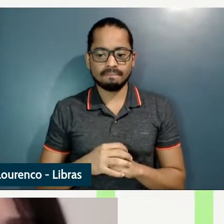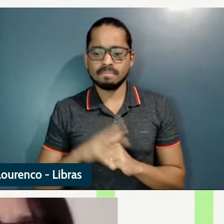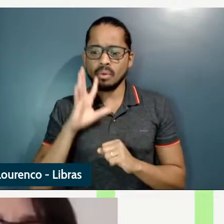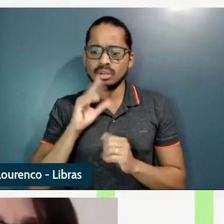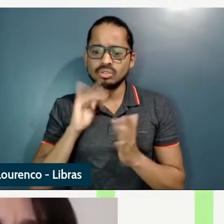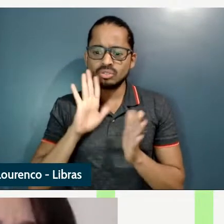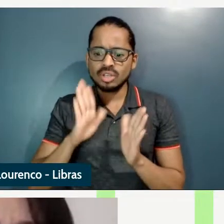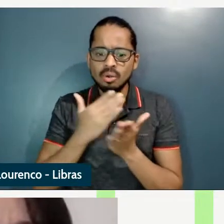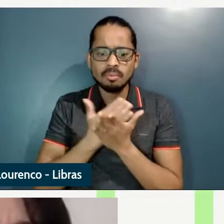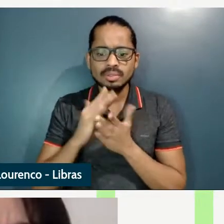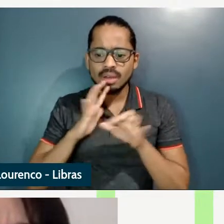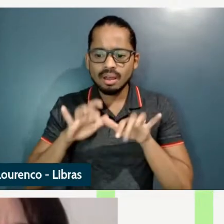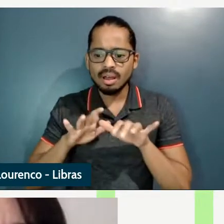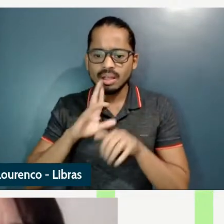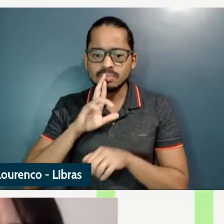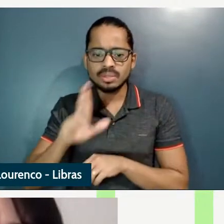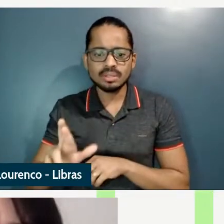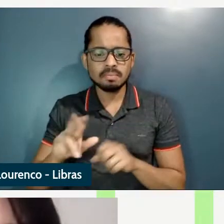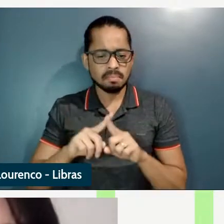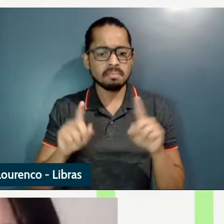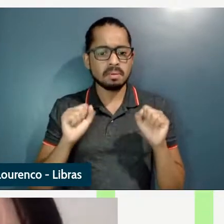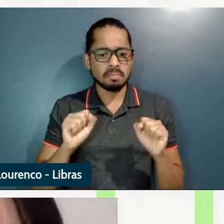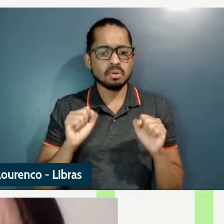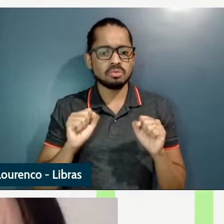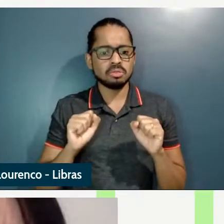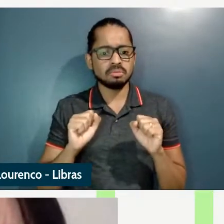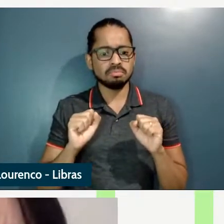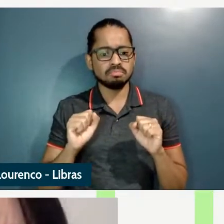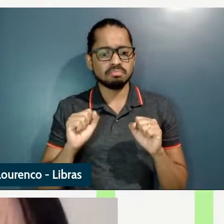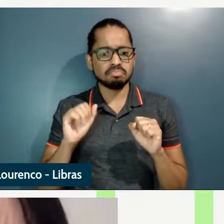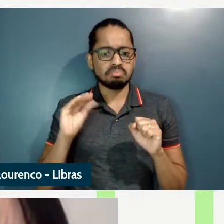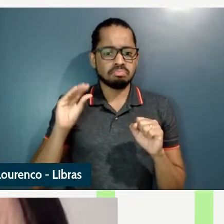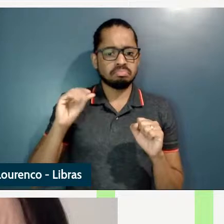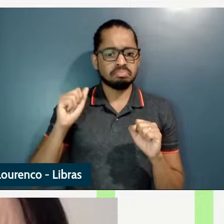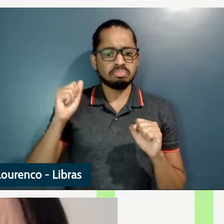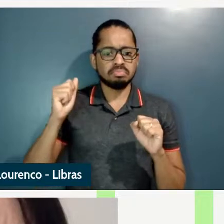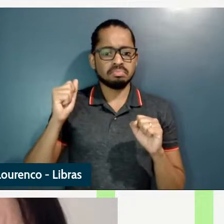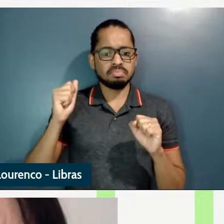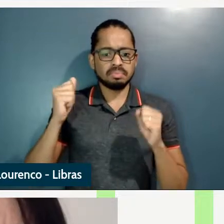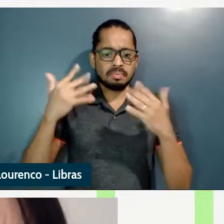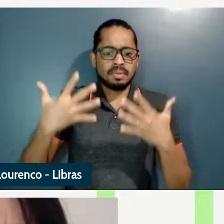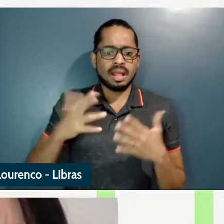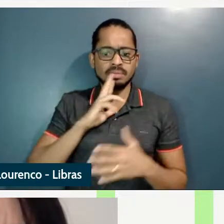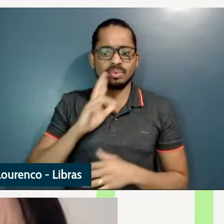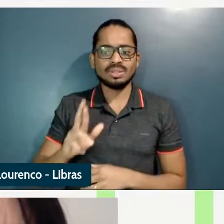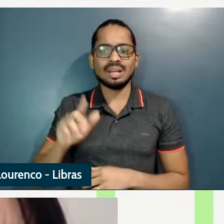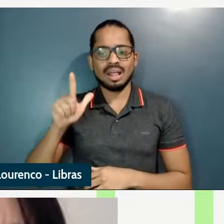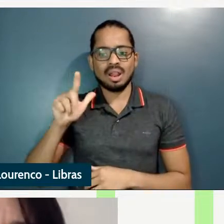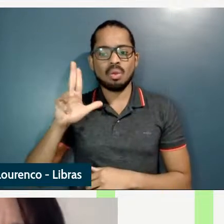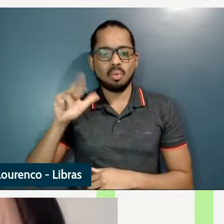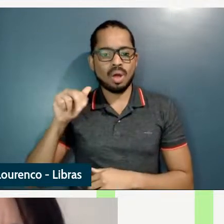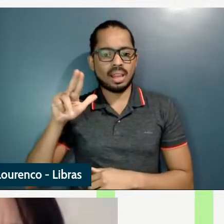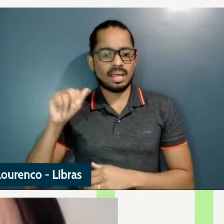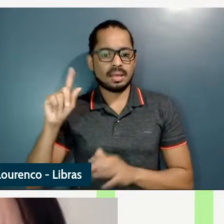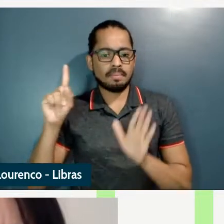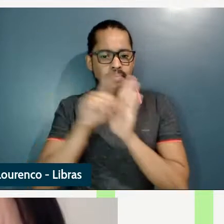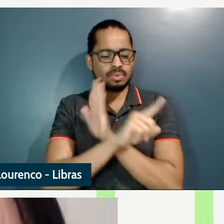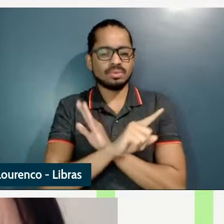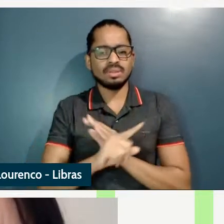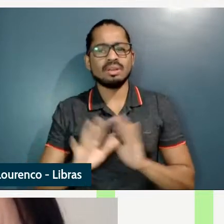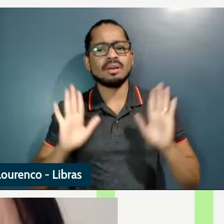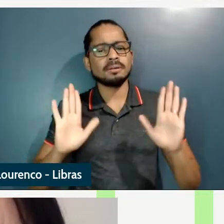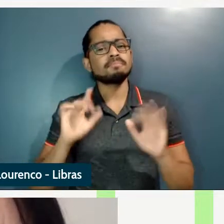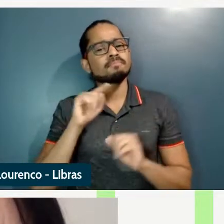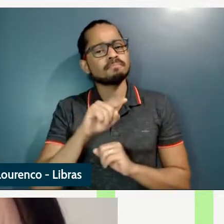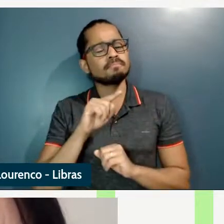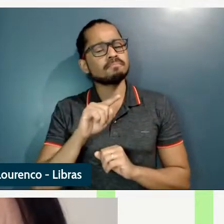chat mas ela pode fazer então a pergunta foi a seguinte da Luana de Conto tá você prevê que os